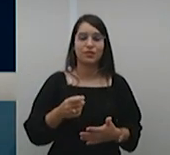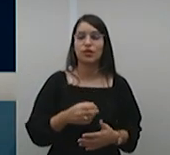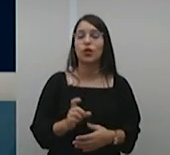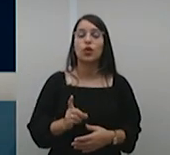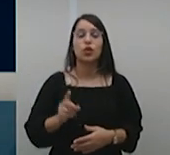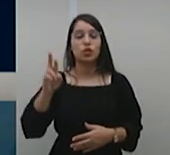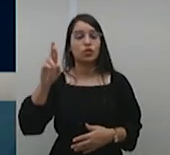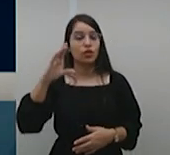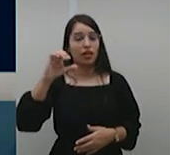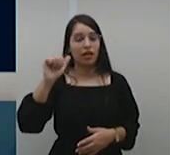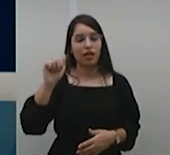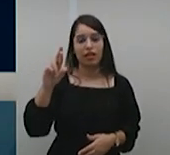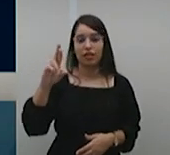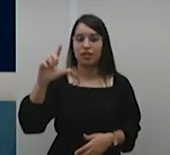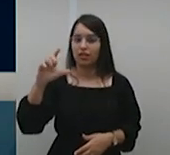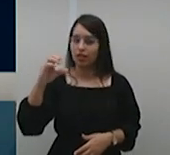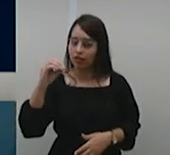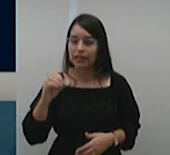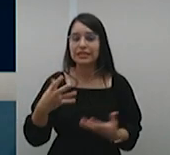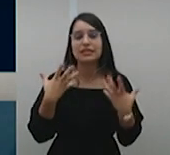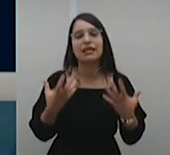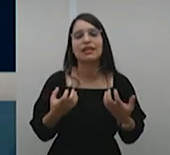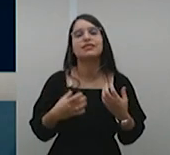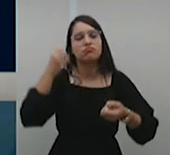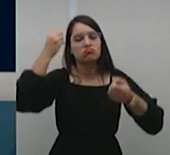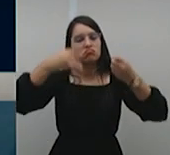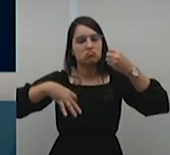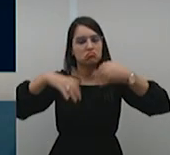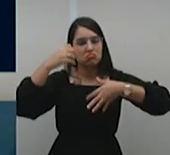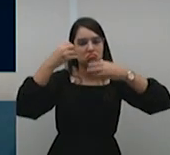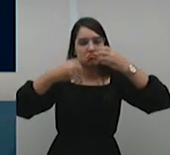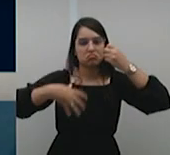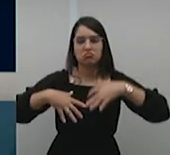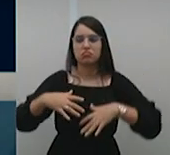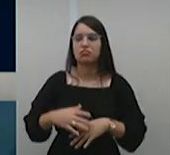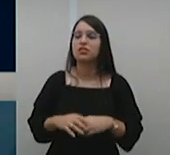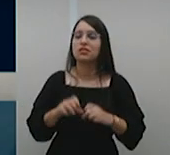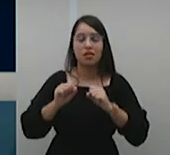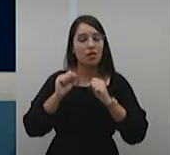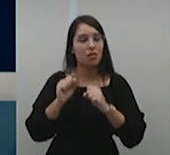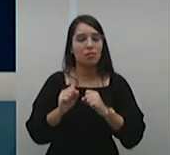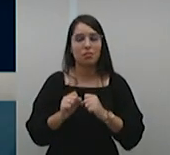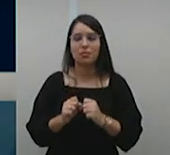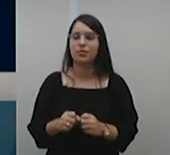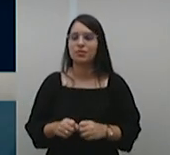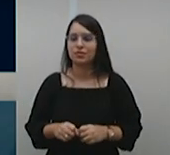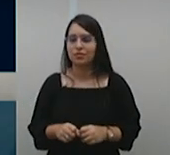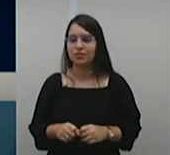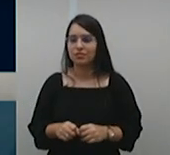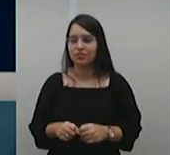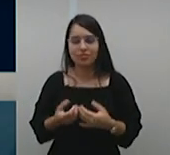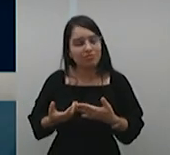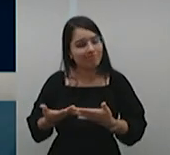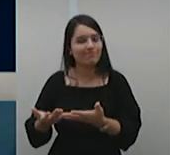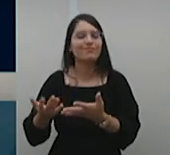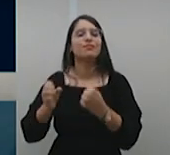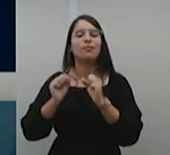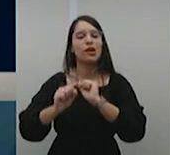gostaria de fazer uso da palavra. Doutor Carlos Frederico, esteja à vontade.